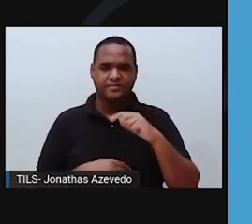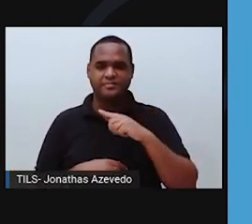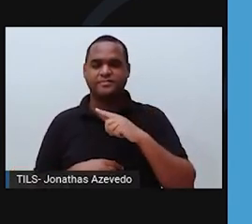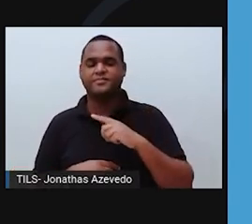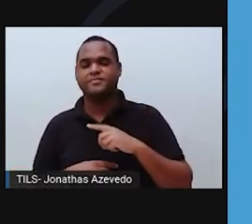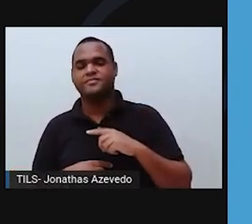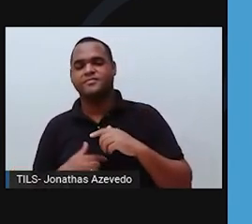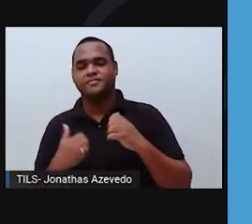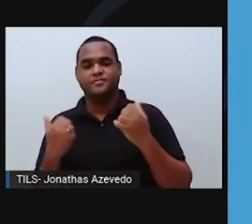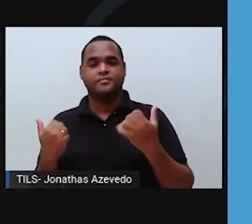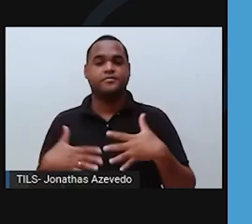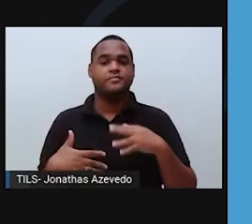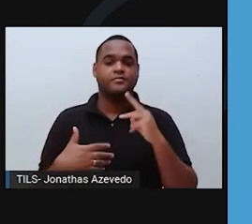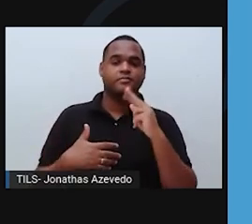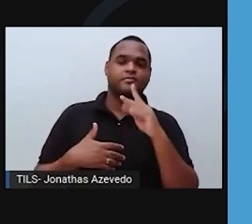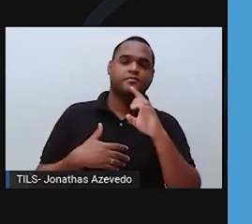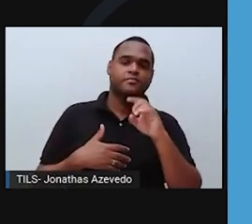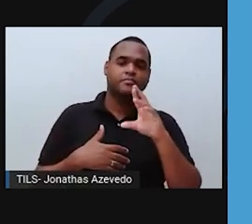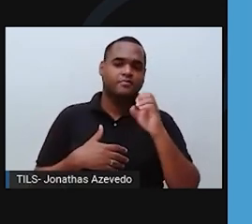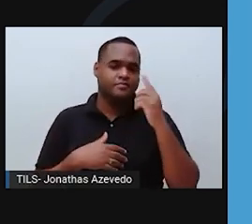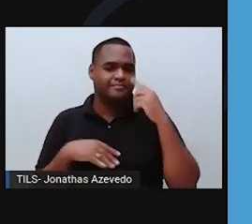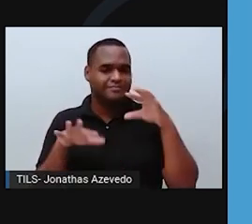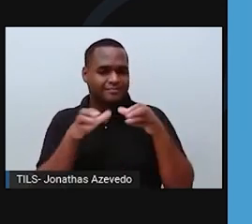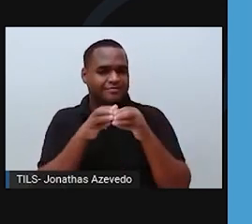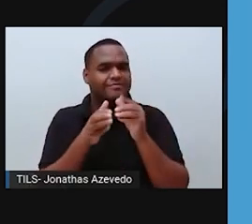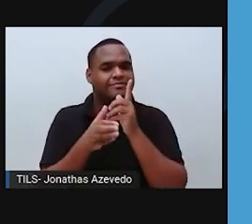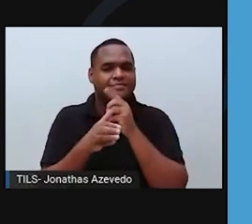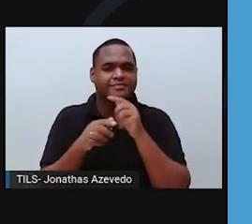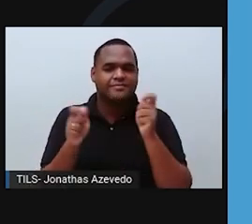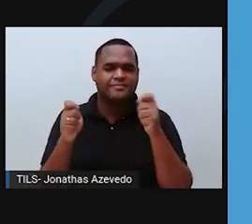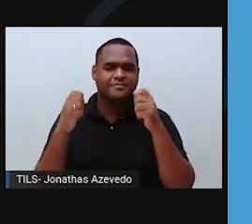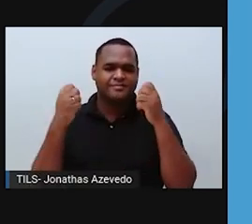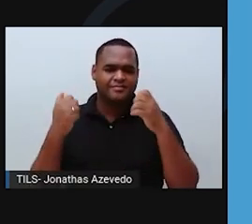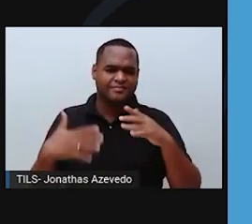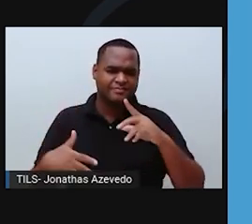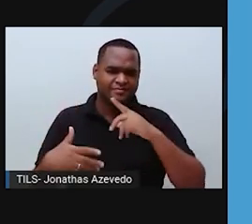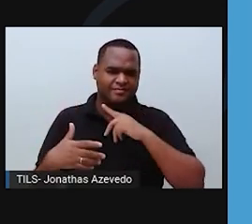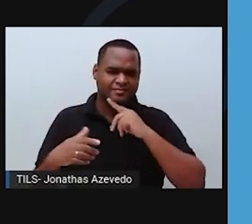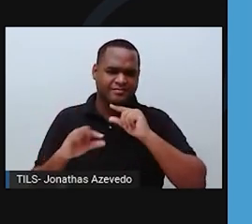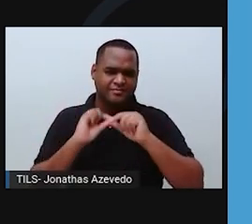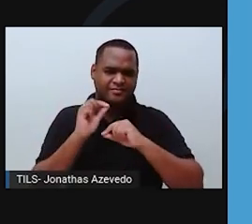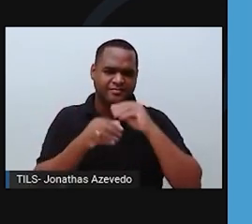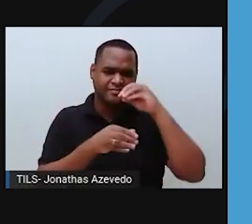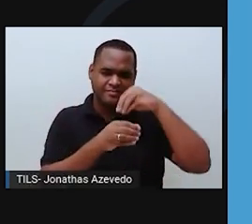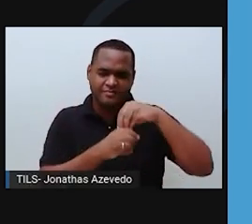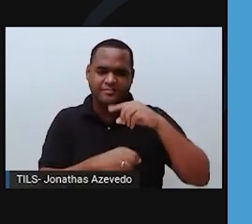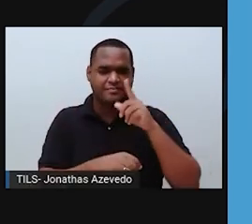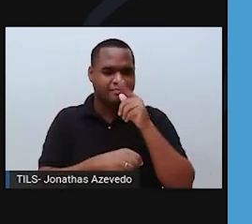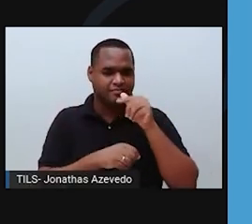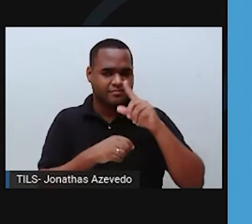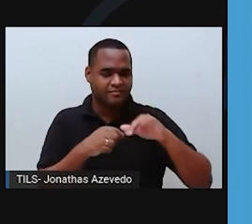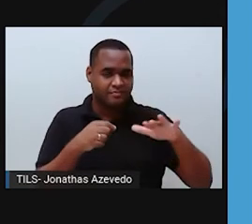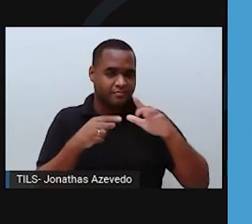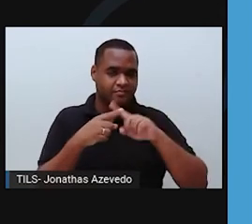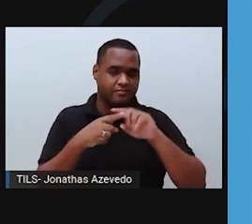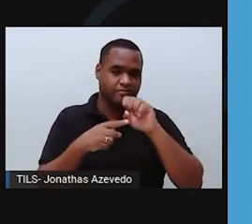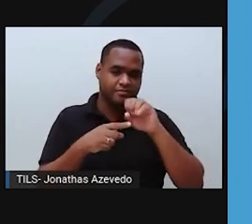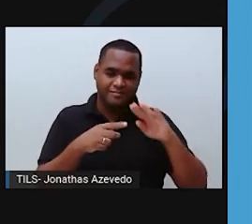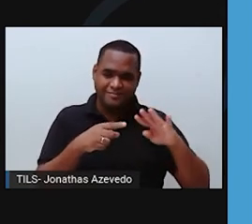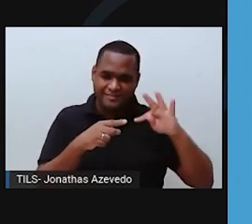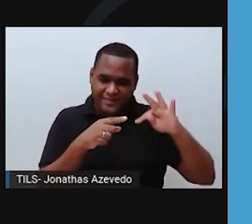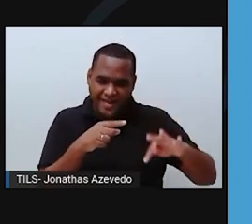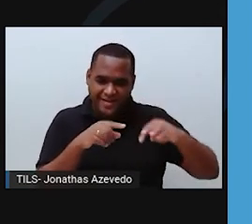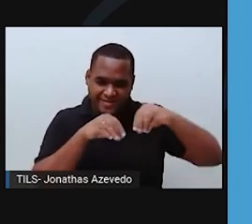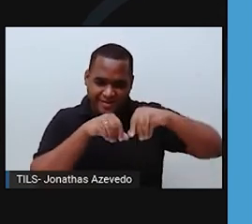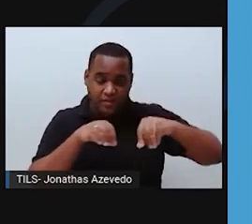A hidrosfera é composta pelo conjunto de água que existe na Terra, o que inclui a água da superfície, a água subterrânea e a